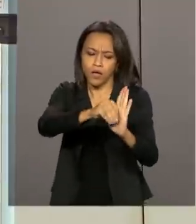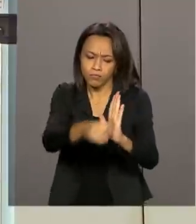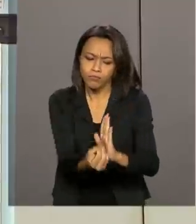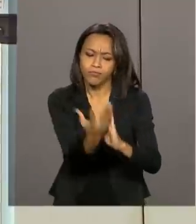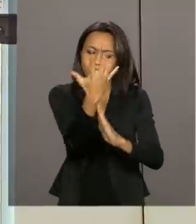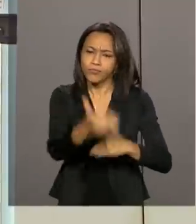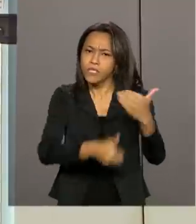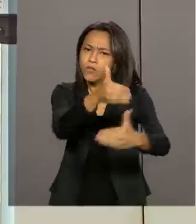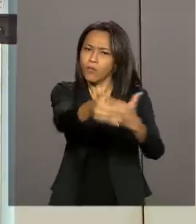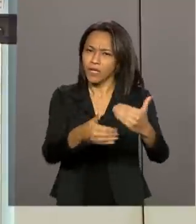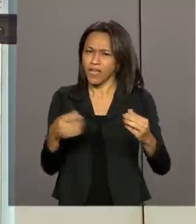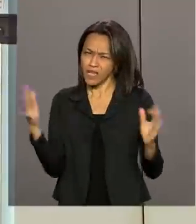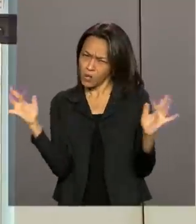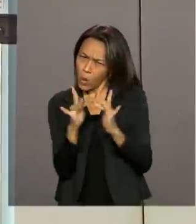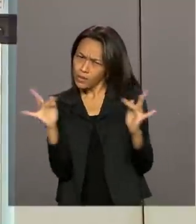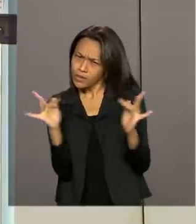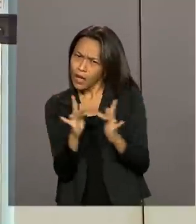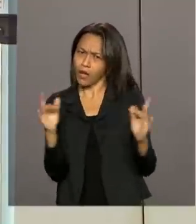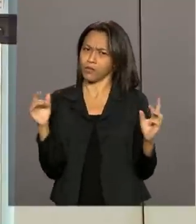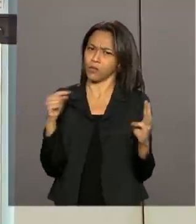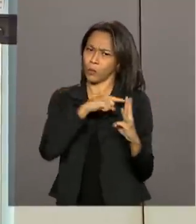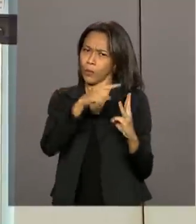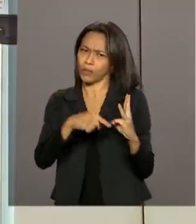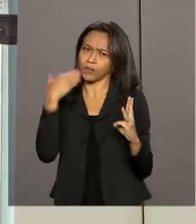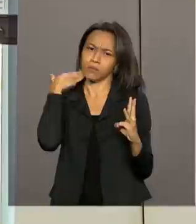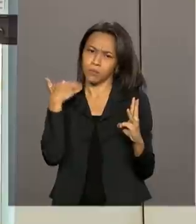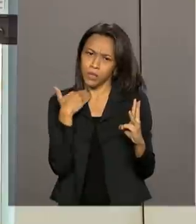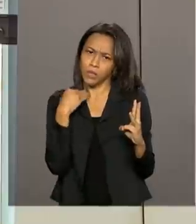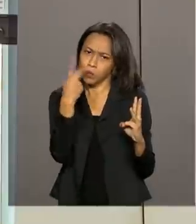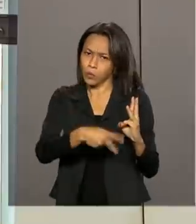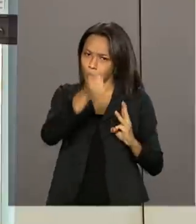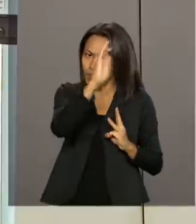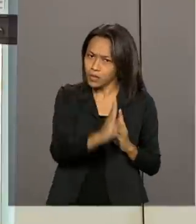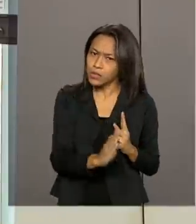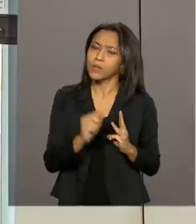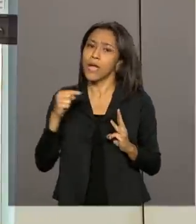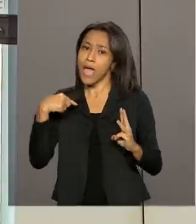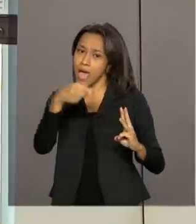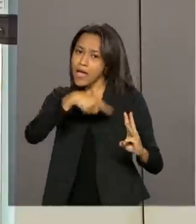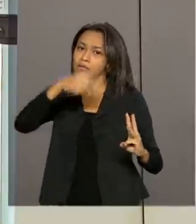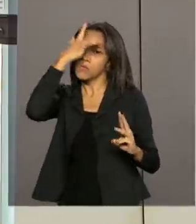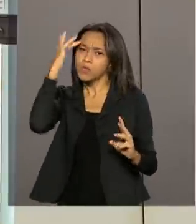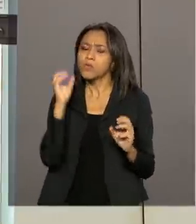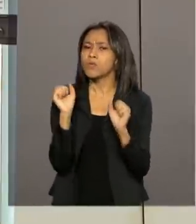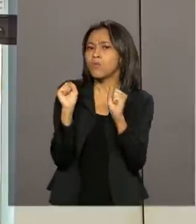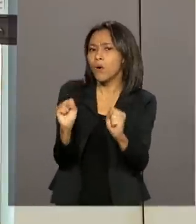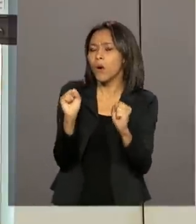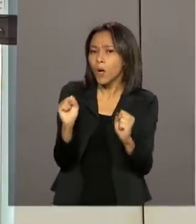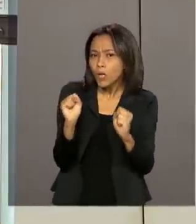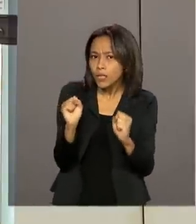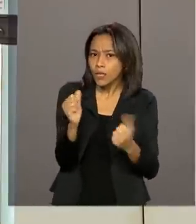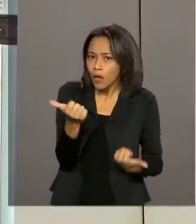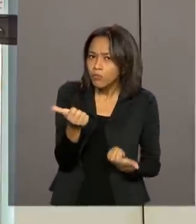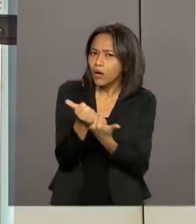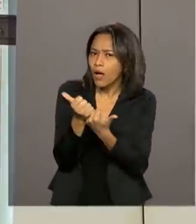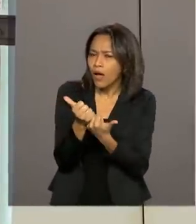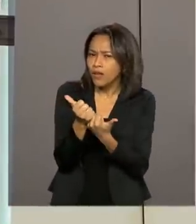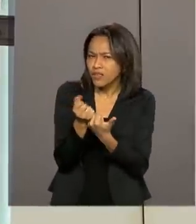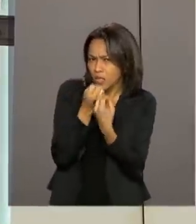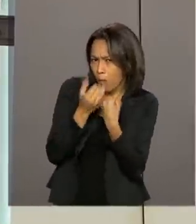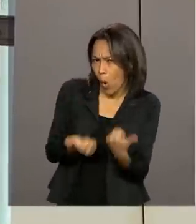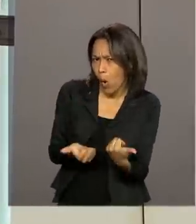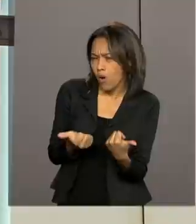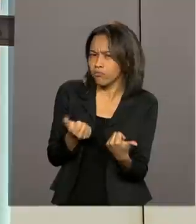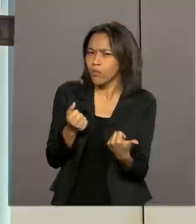A interlocução com os empresários nacionais, com essas pessoas que podem ampliar essa questão, está